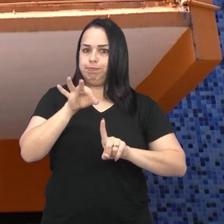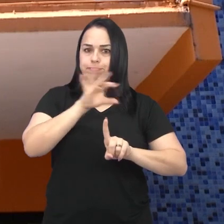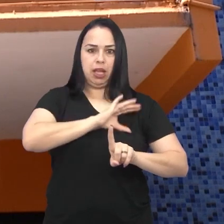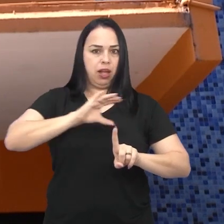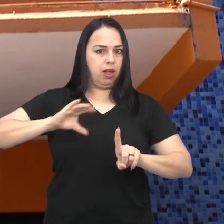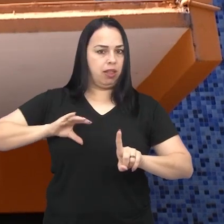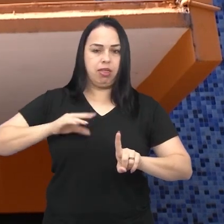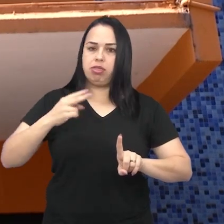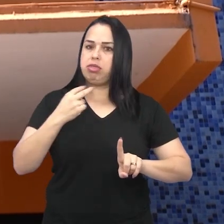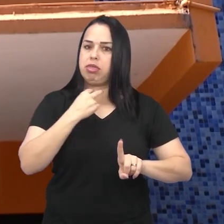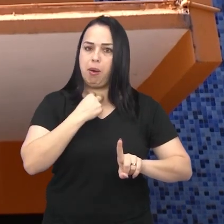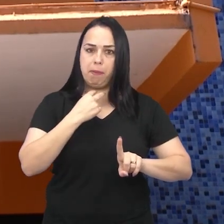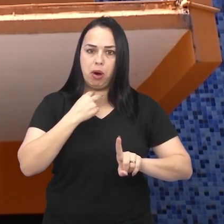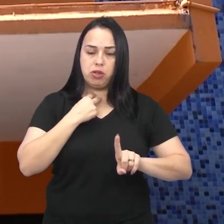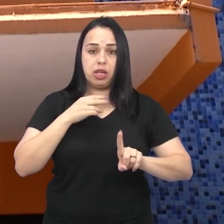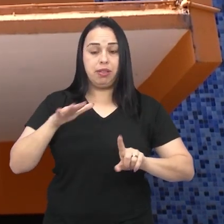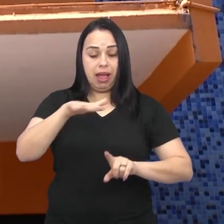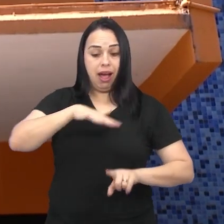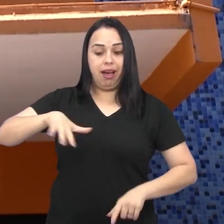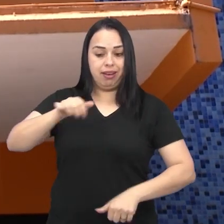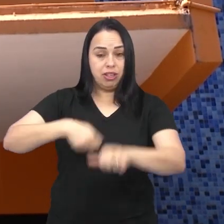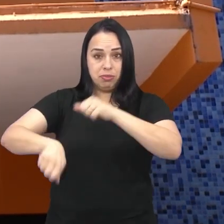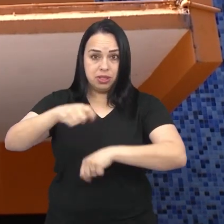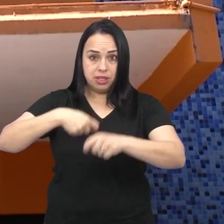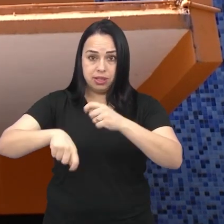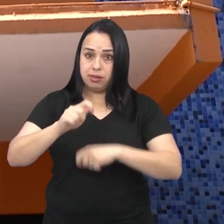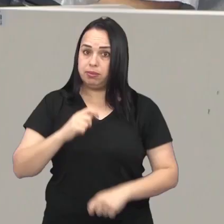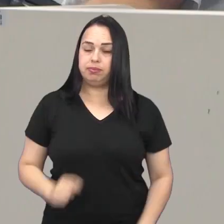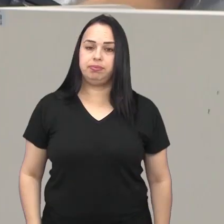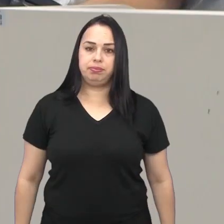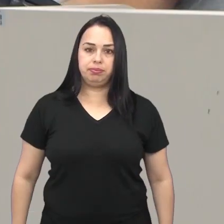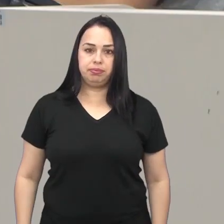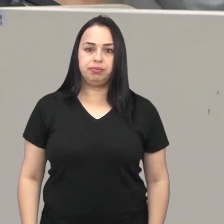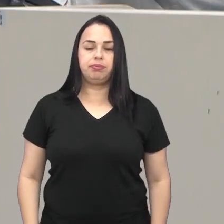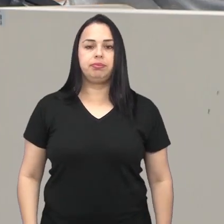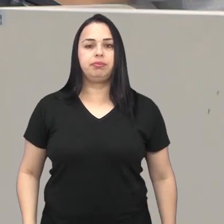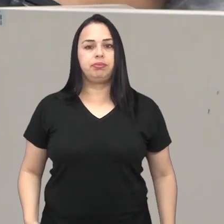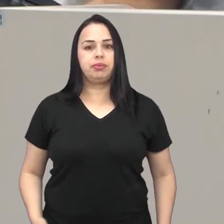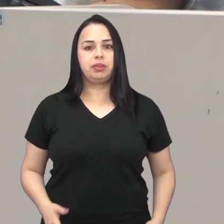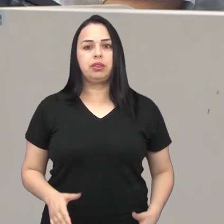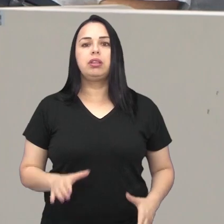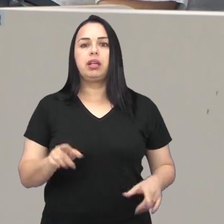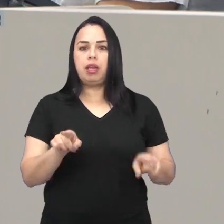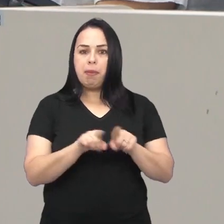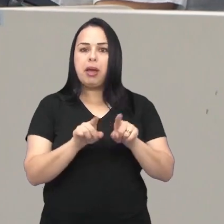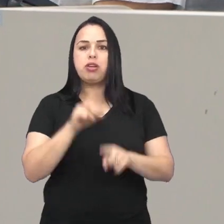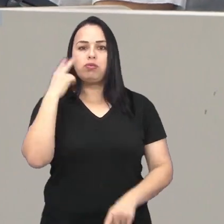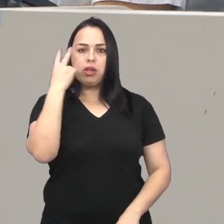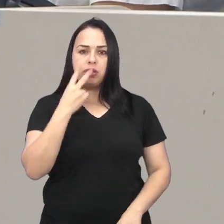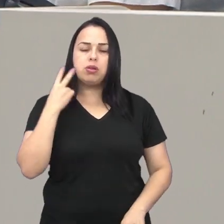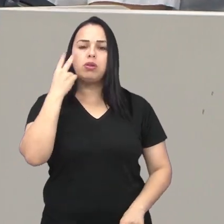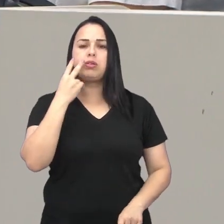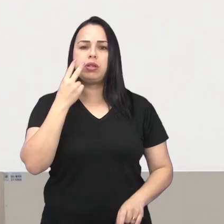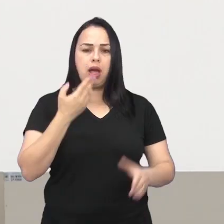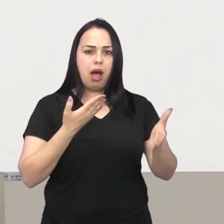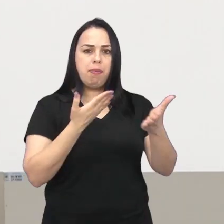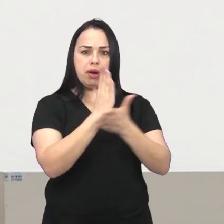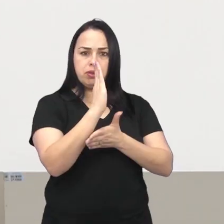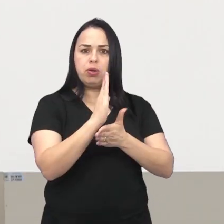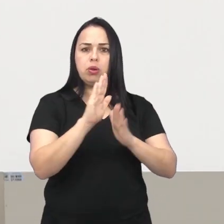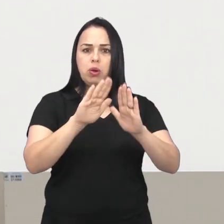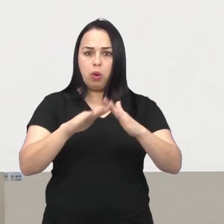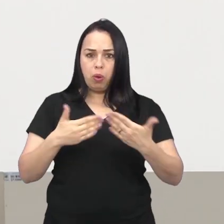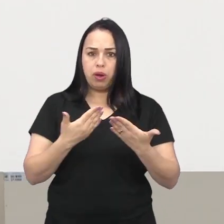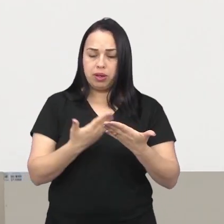ocupar cargos em comissão na administração pública. Os parlamentares também aprovaram um requerimento de